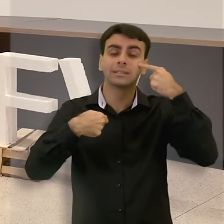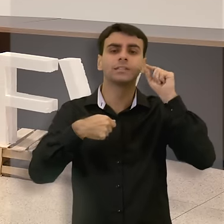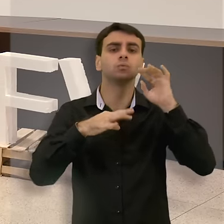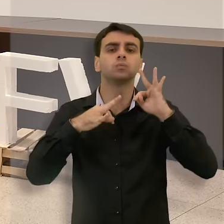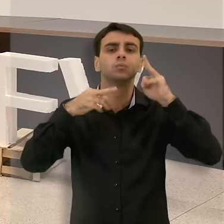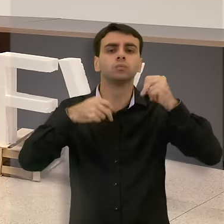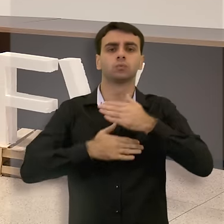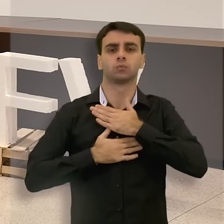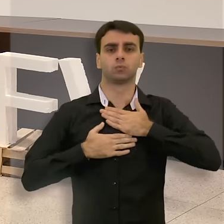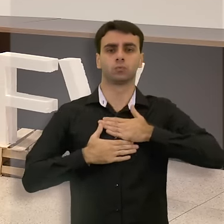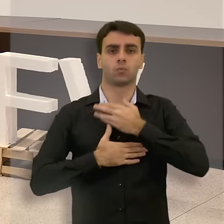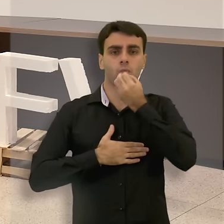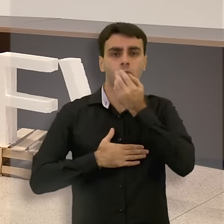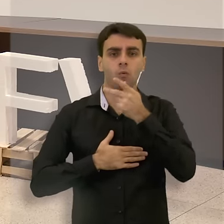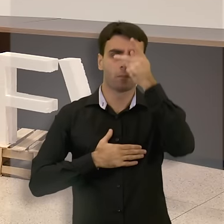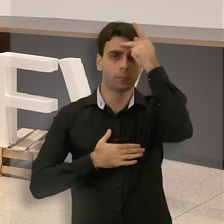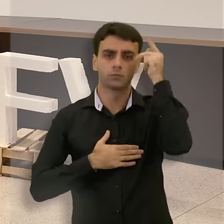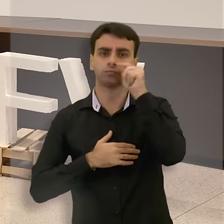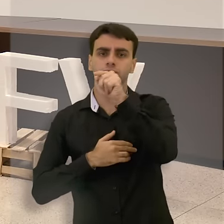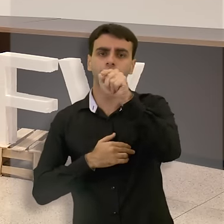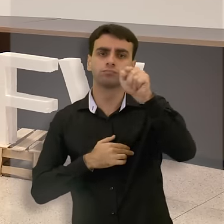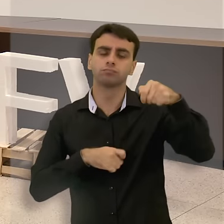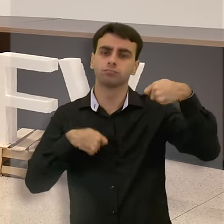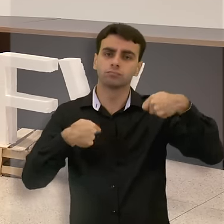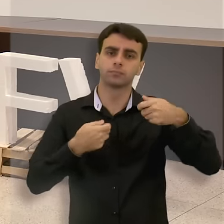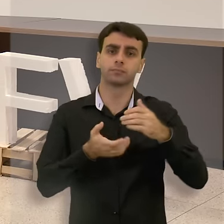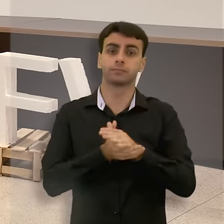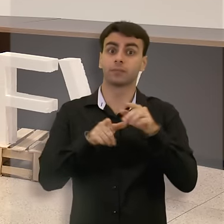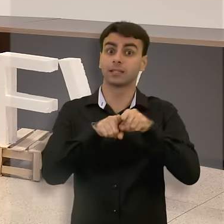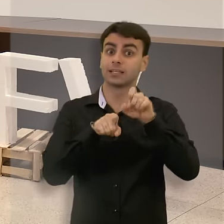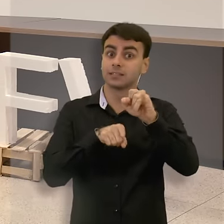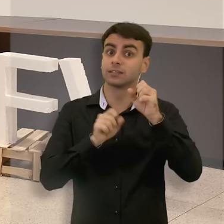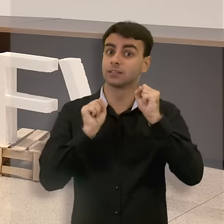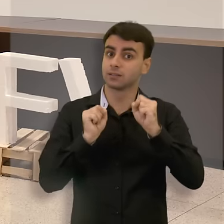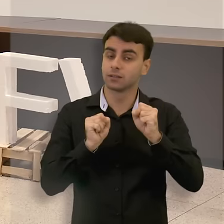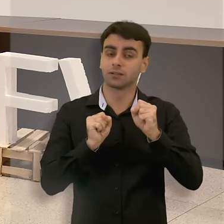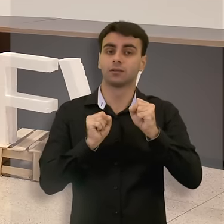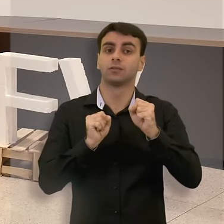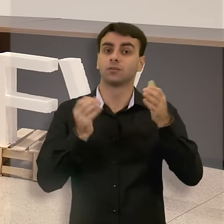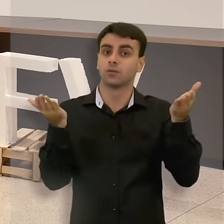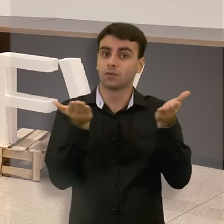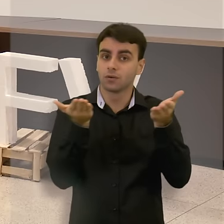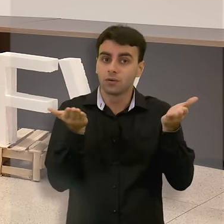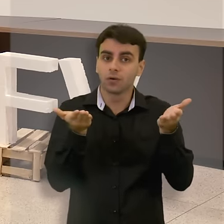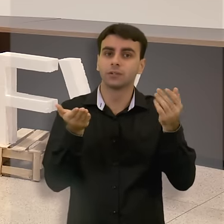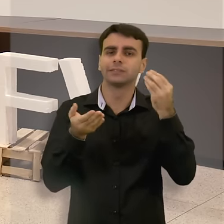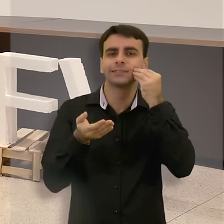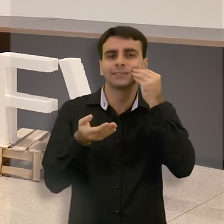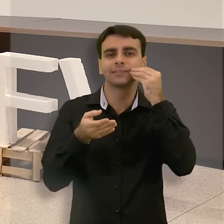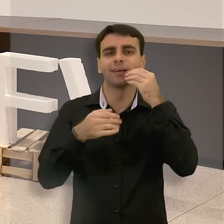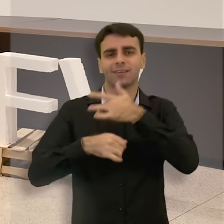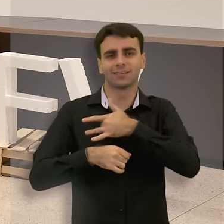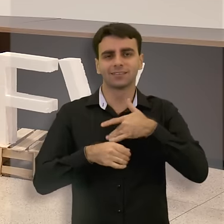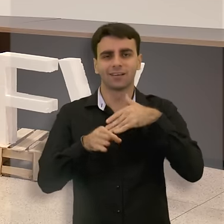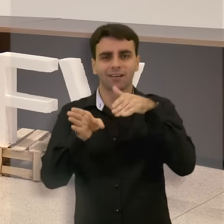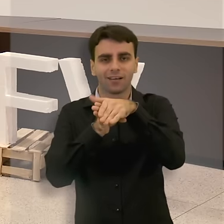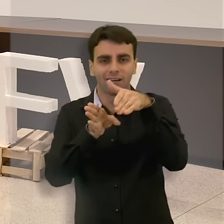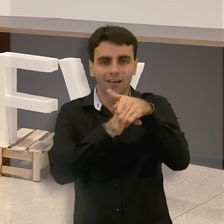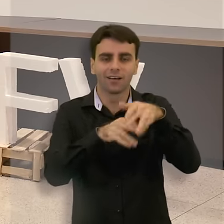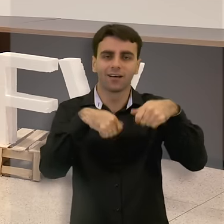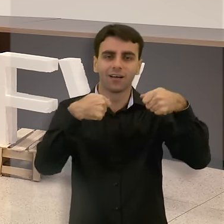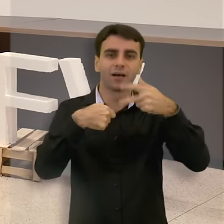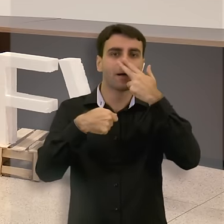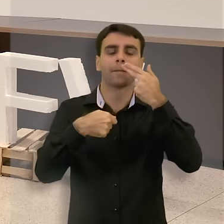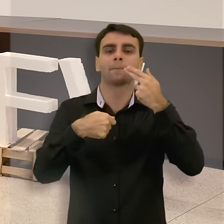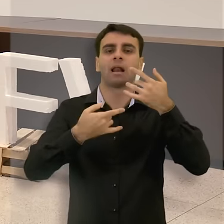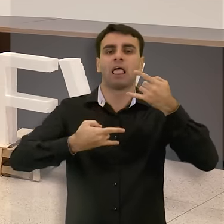de todas as pessoas do mundo e que, se a gente pode fazer alguma coisa hoje pela saúde das pessoas, ela não precisa